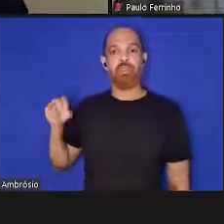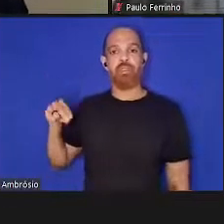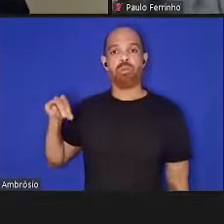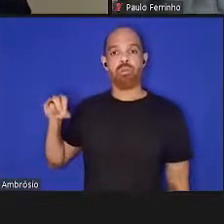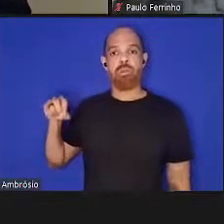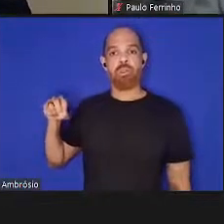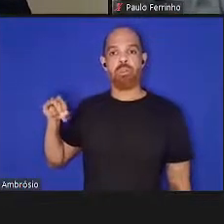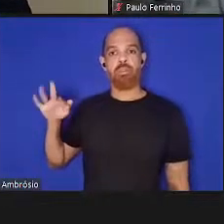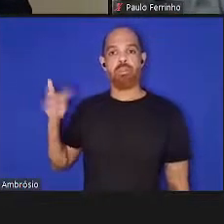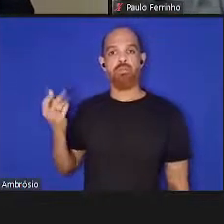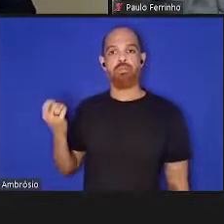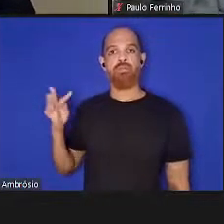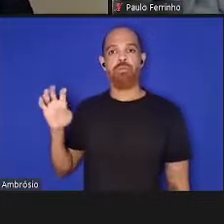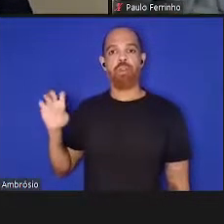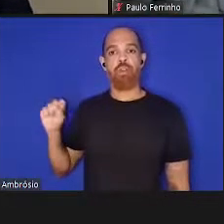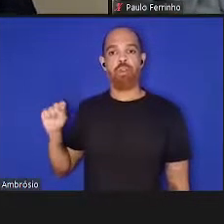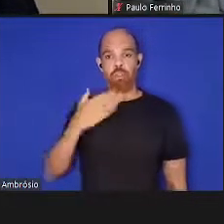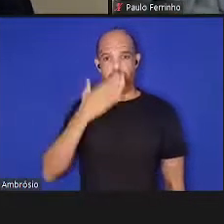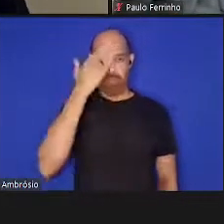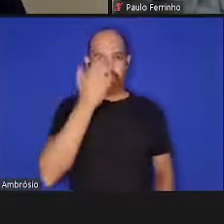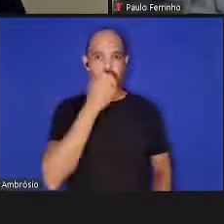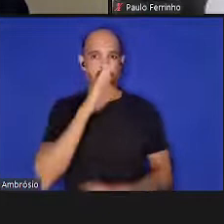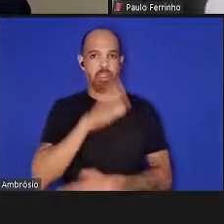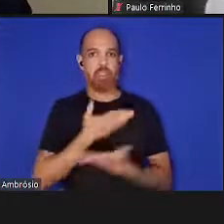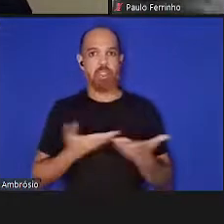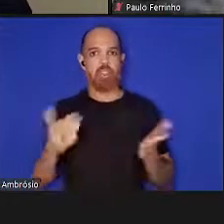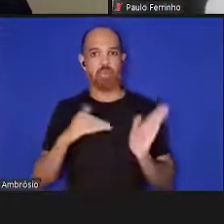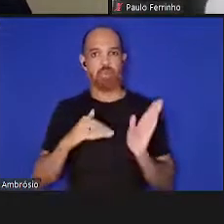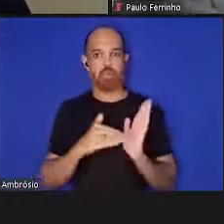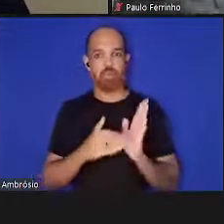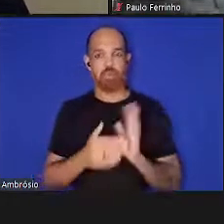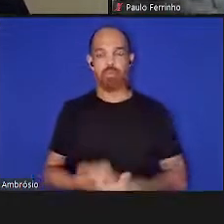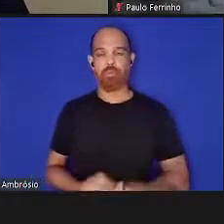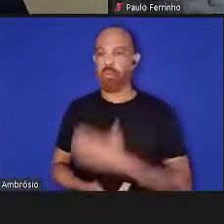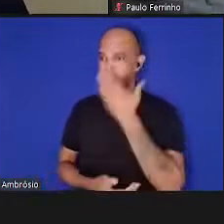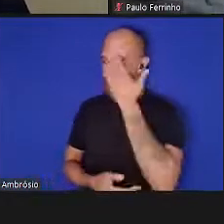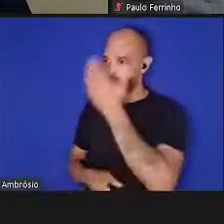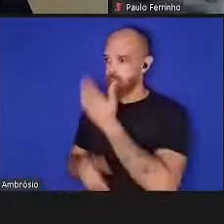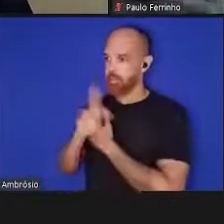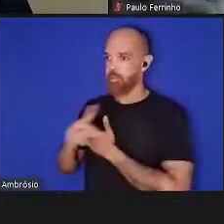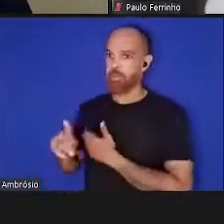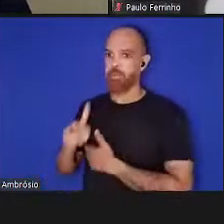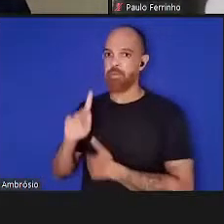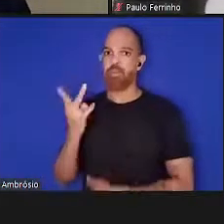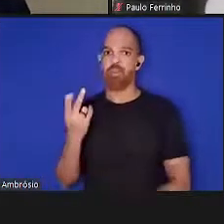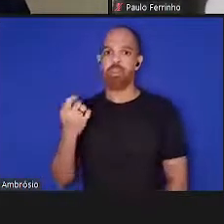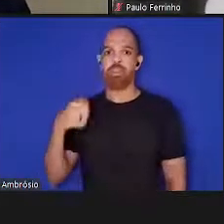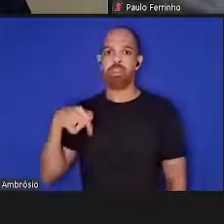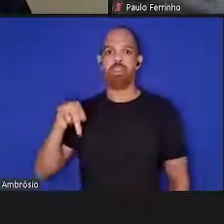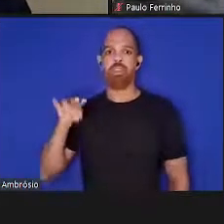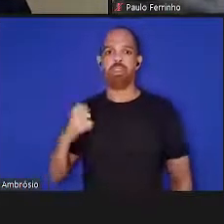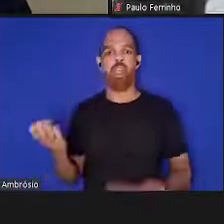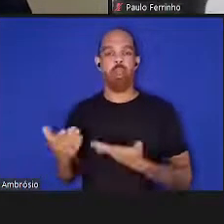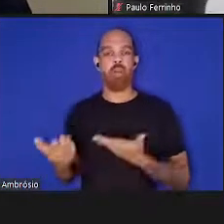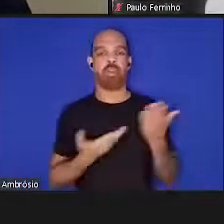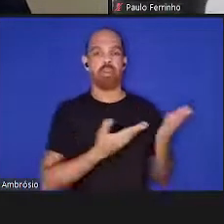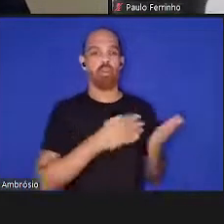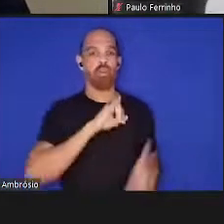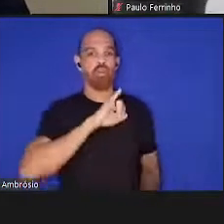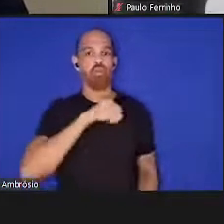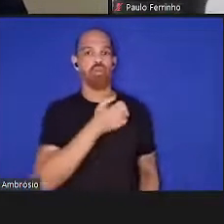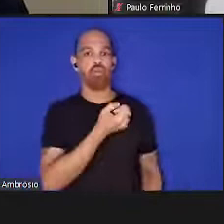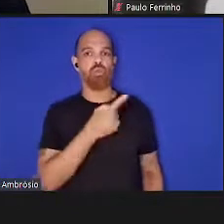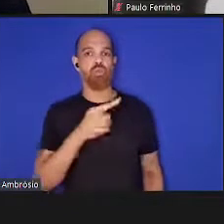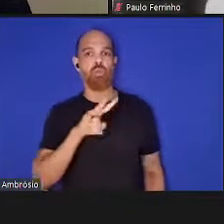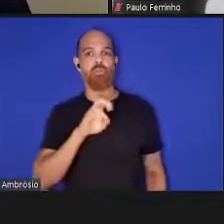tarde a todos. Obrigada, professor Henrique. A palavra, então, João Veloso, vice-reitor da Universidade de